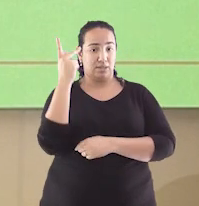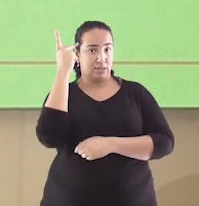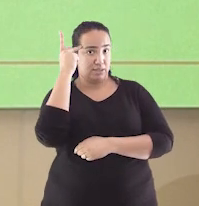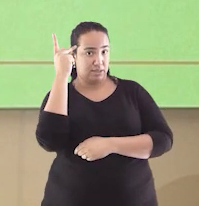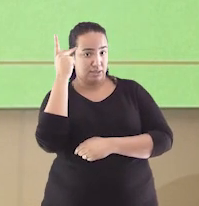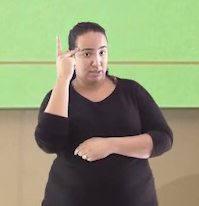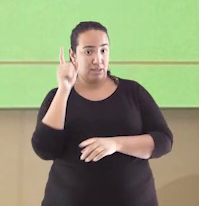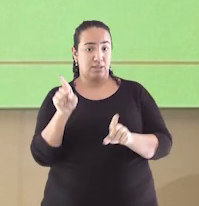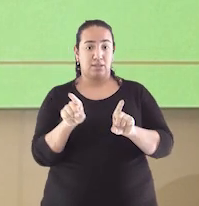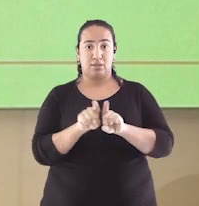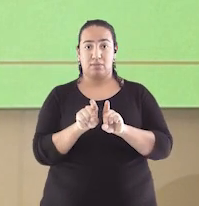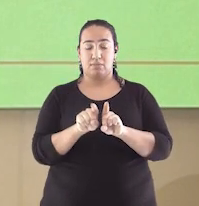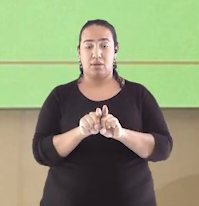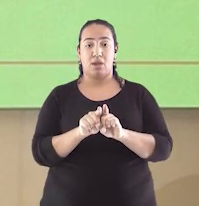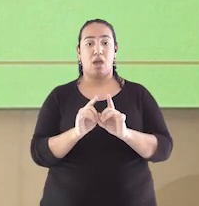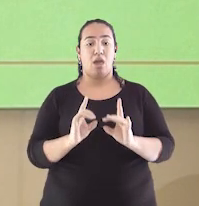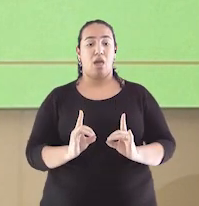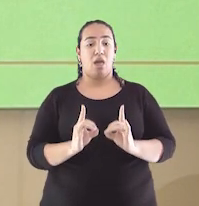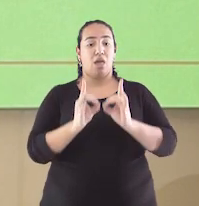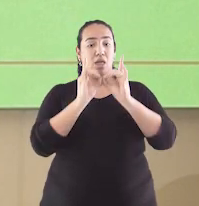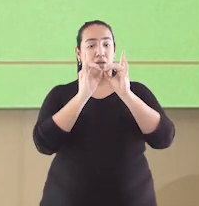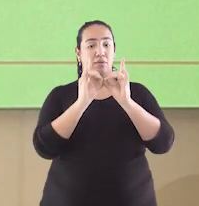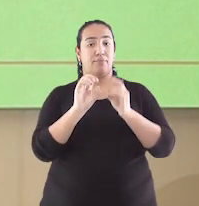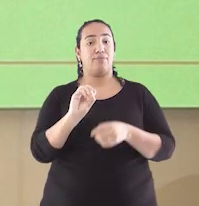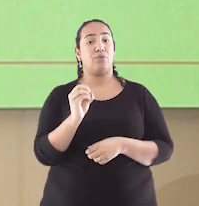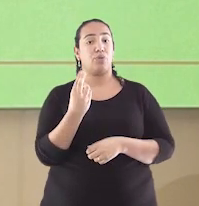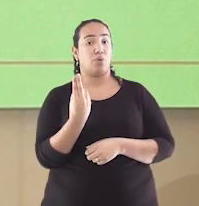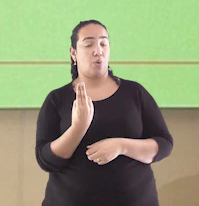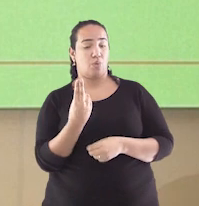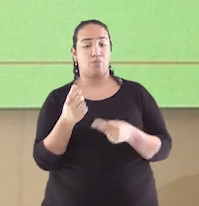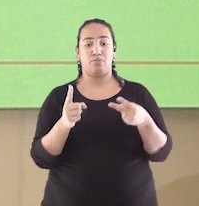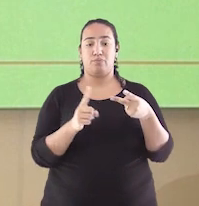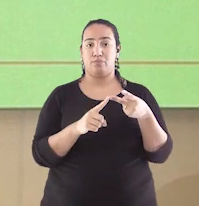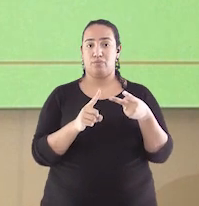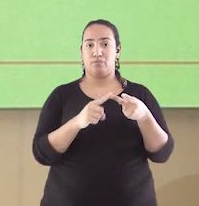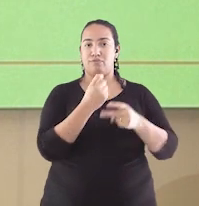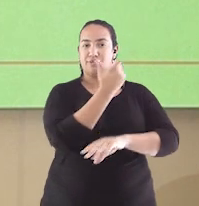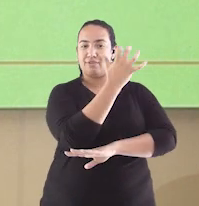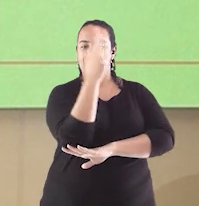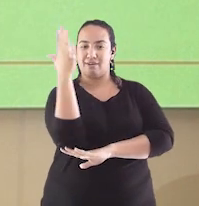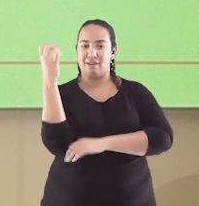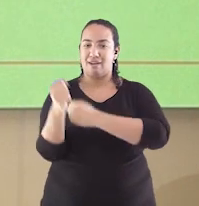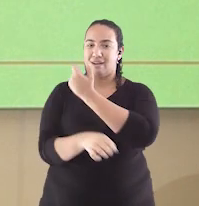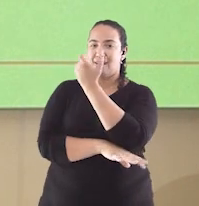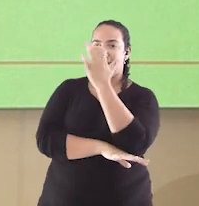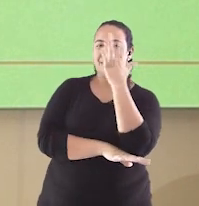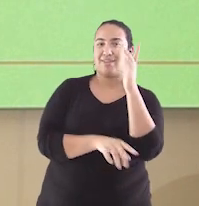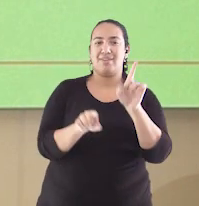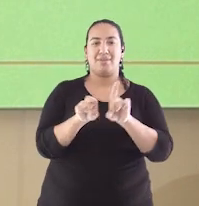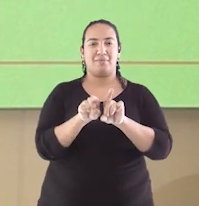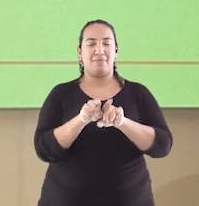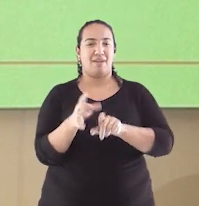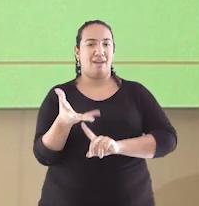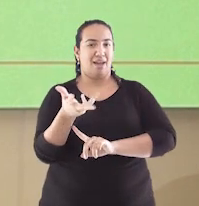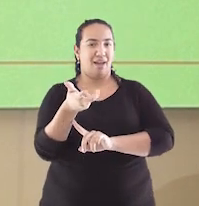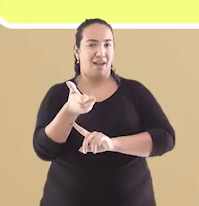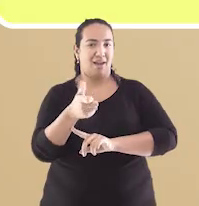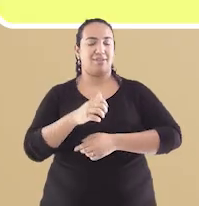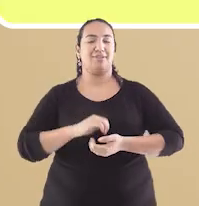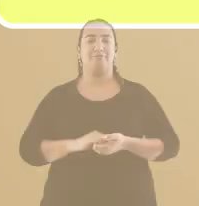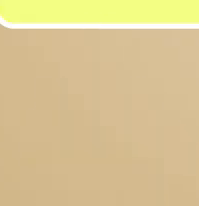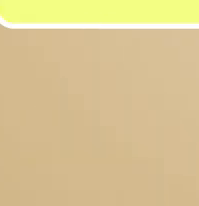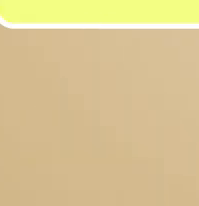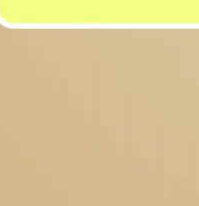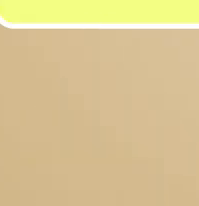em São Paulo e o elevador Lacerda ou Jardim Botânico, Biblioteca Real e Academia de Belas Artes.